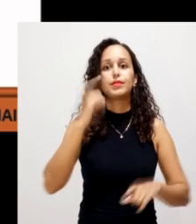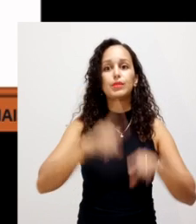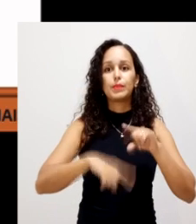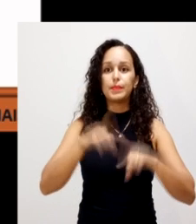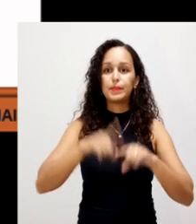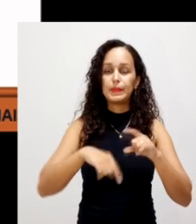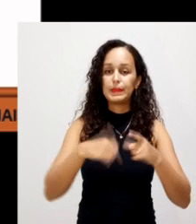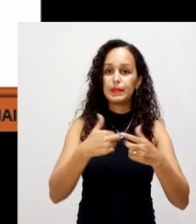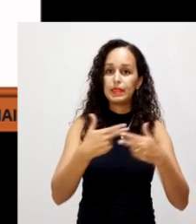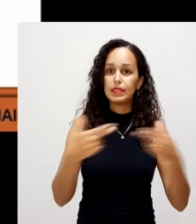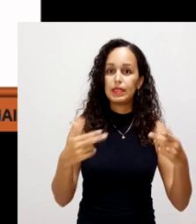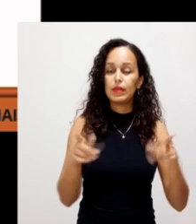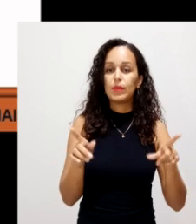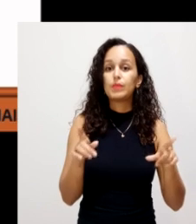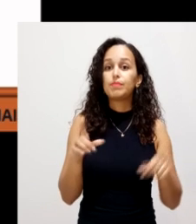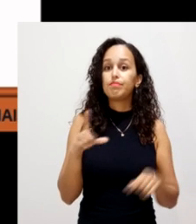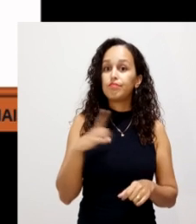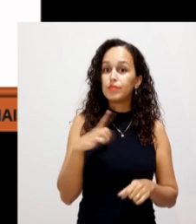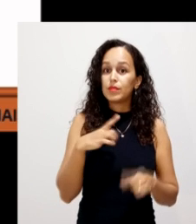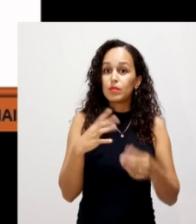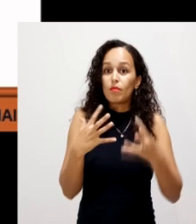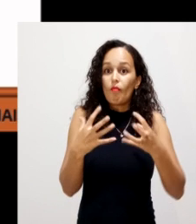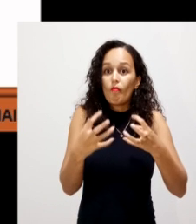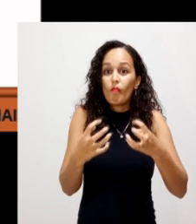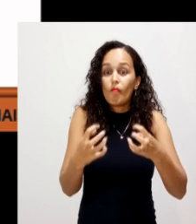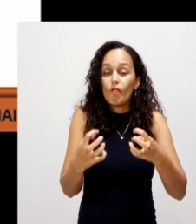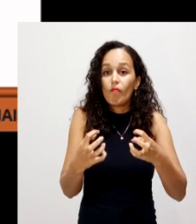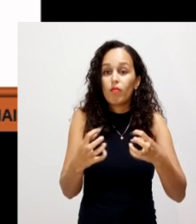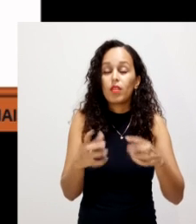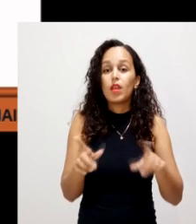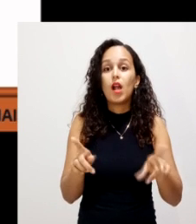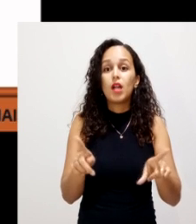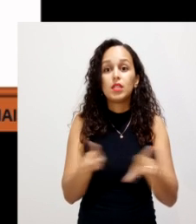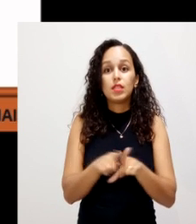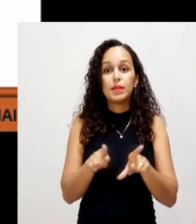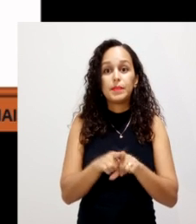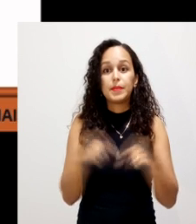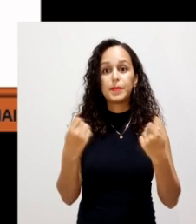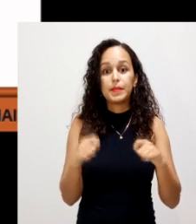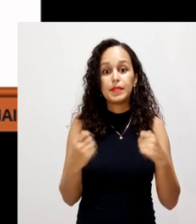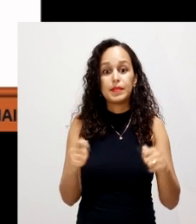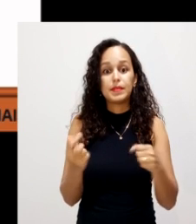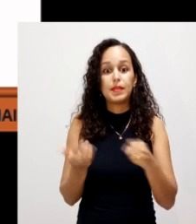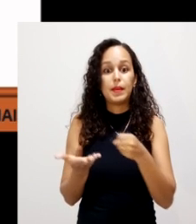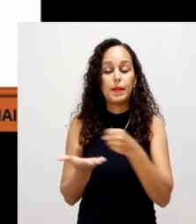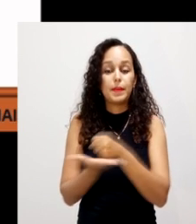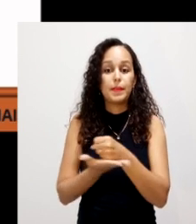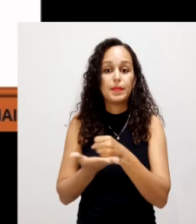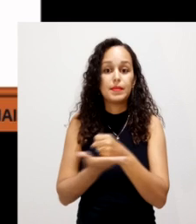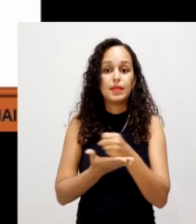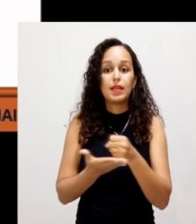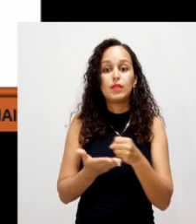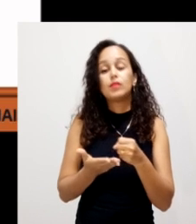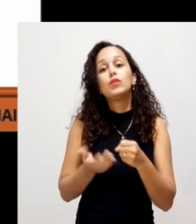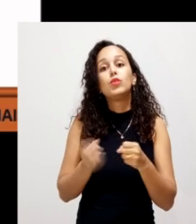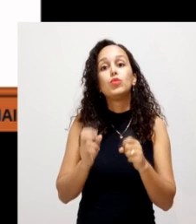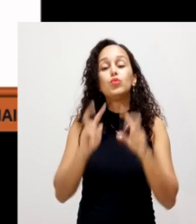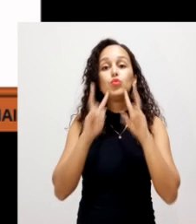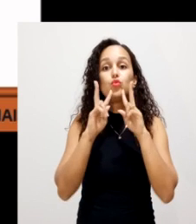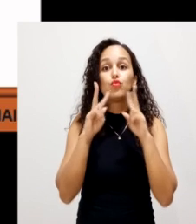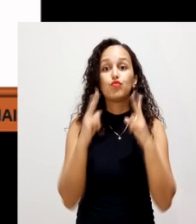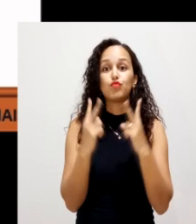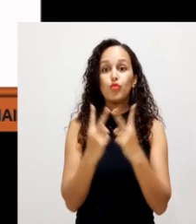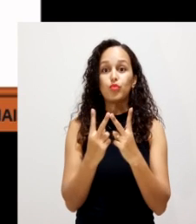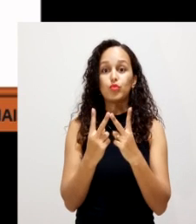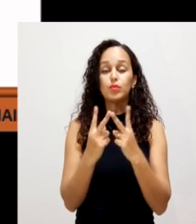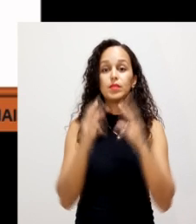seco. E também é importante que seja baseado em unidade de volume,